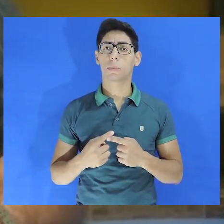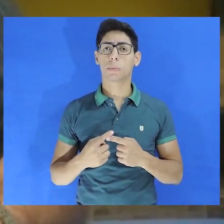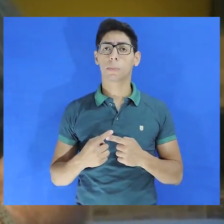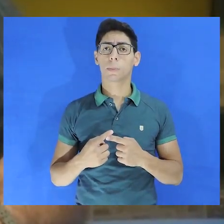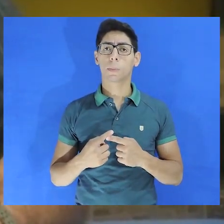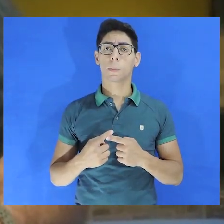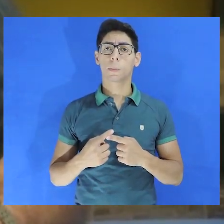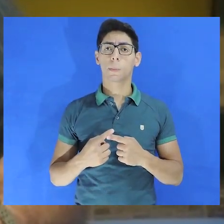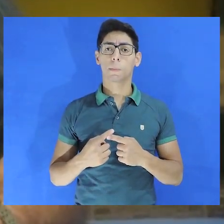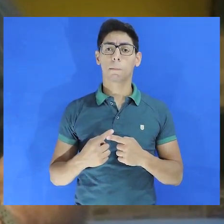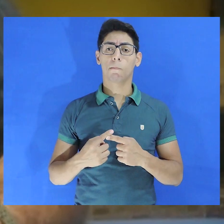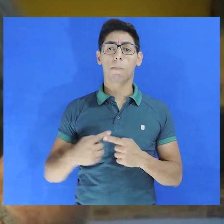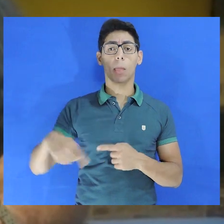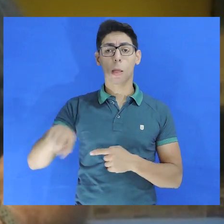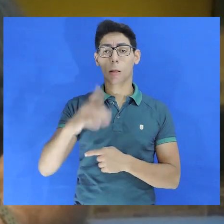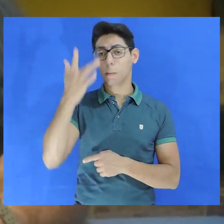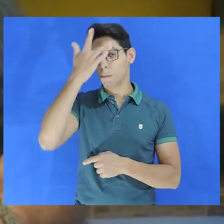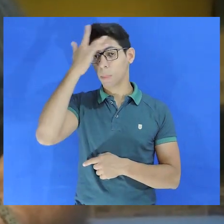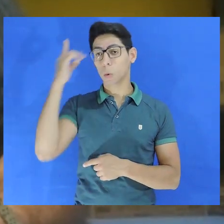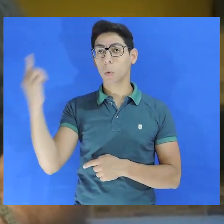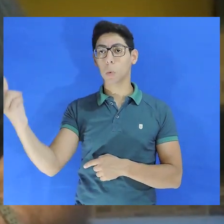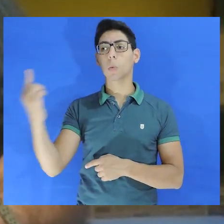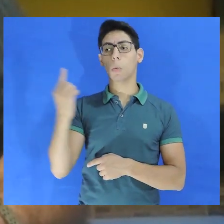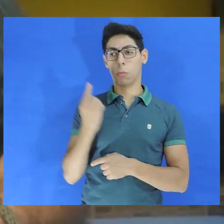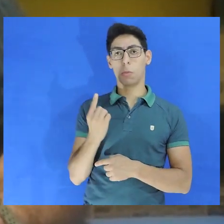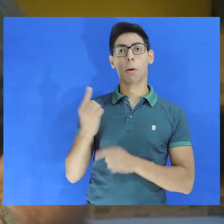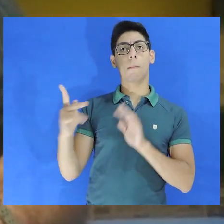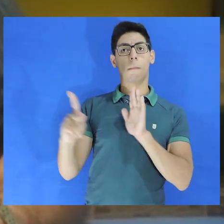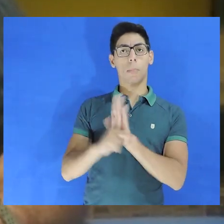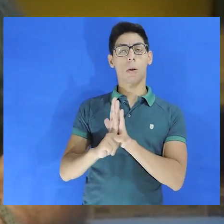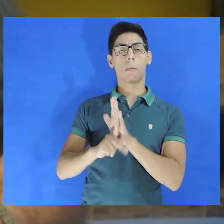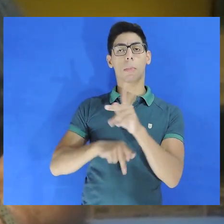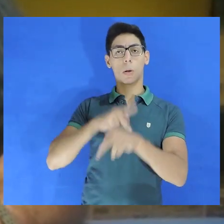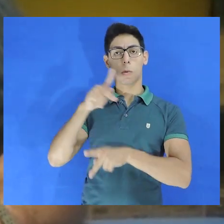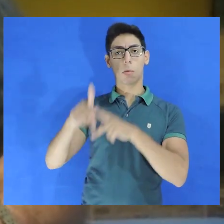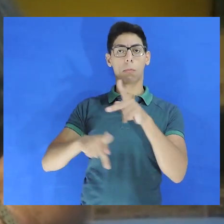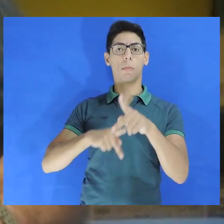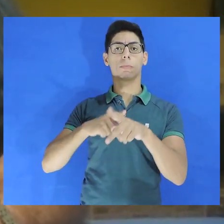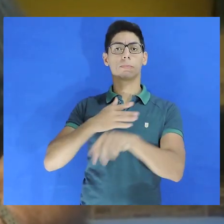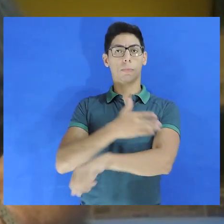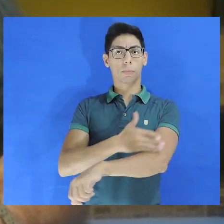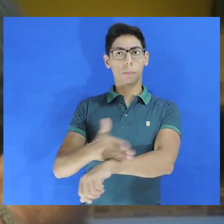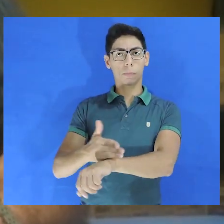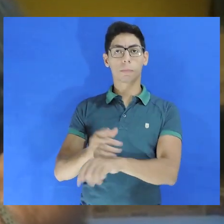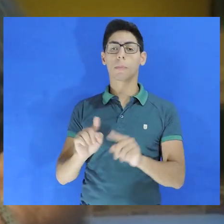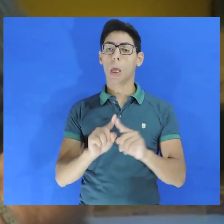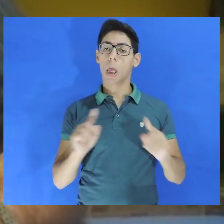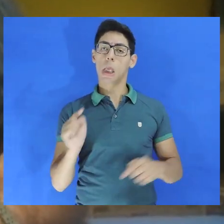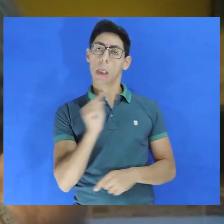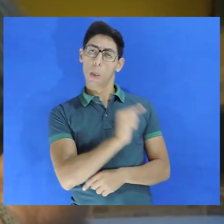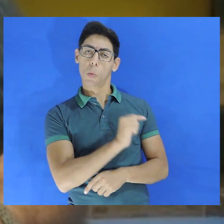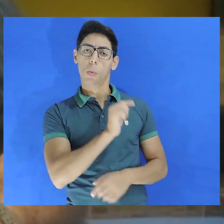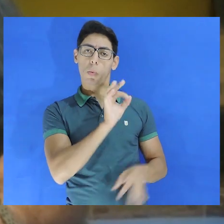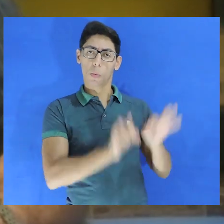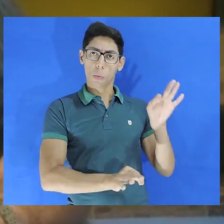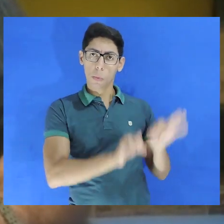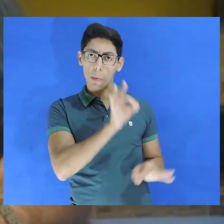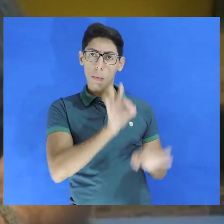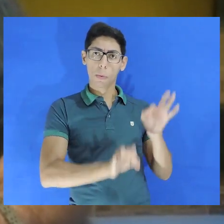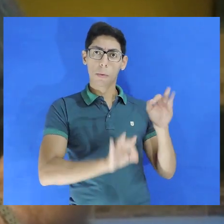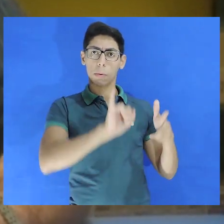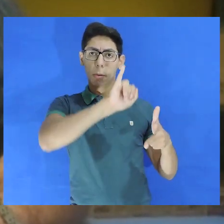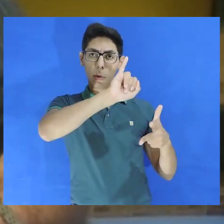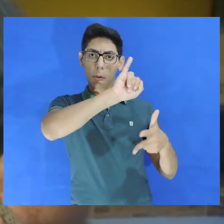porque é um componente da sociedade civil e o judiciário vai